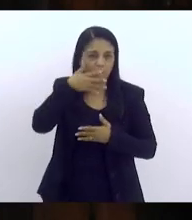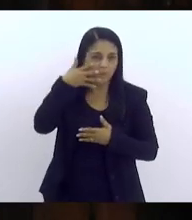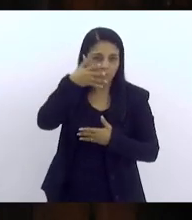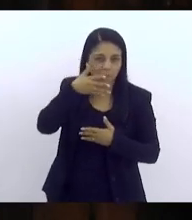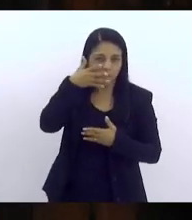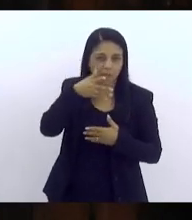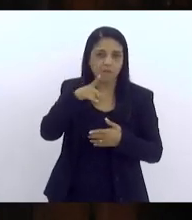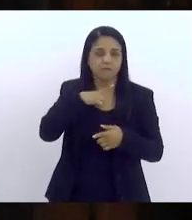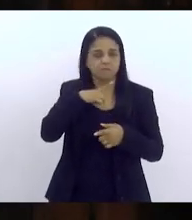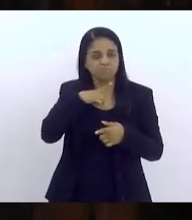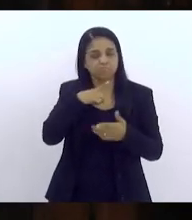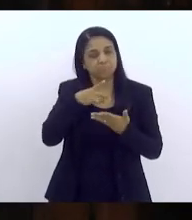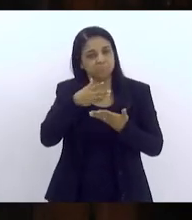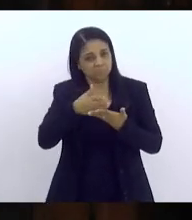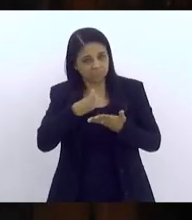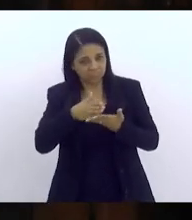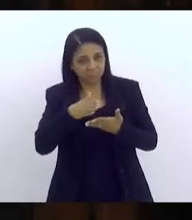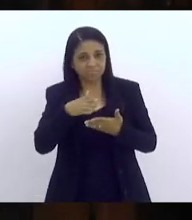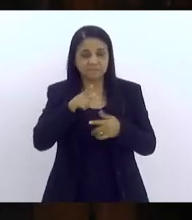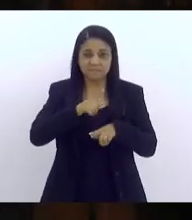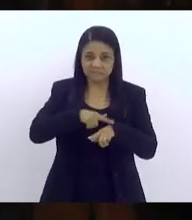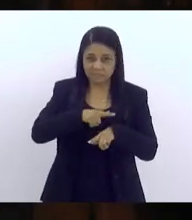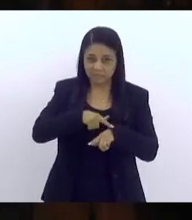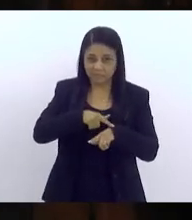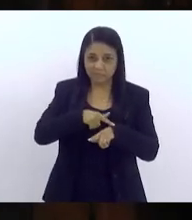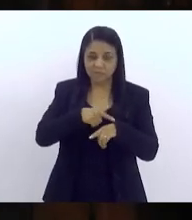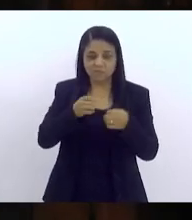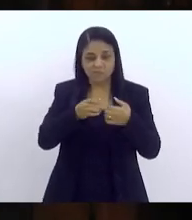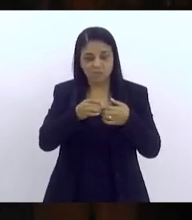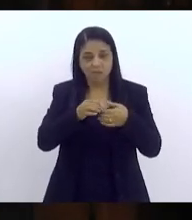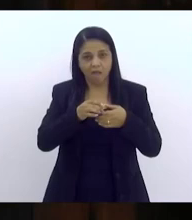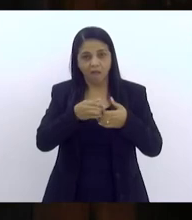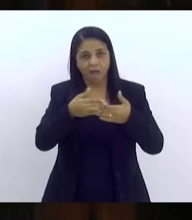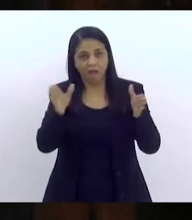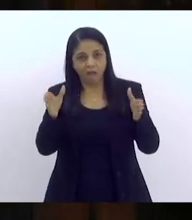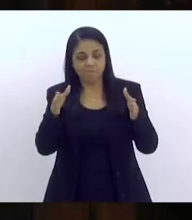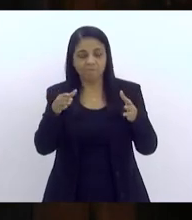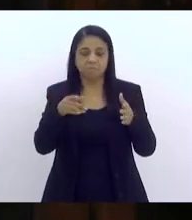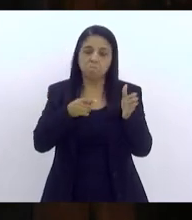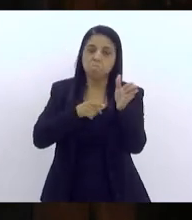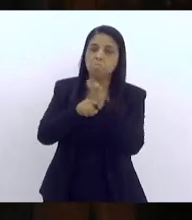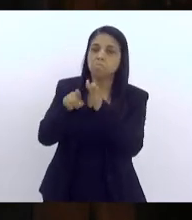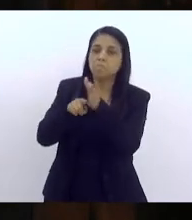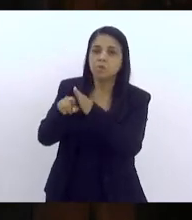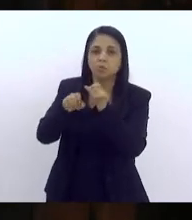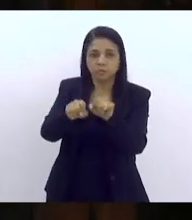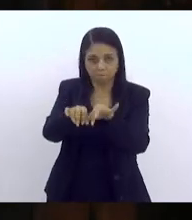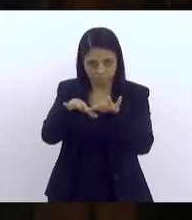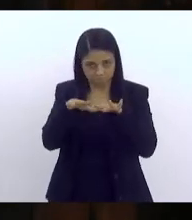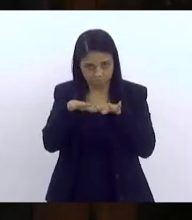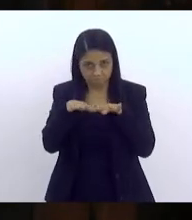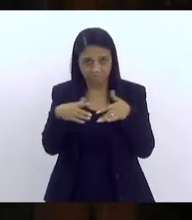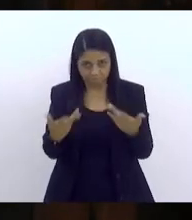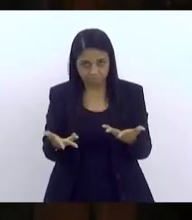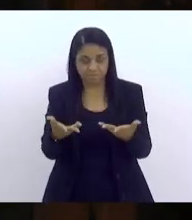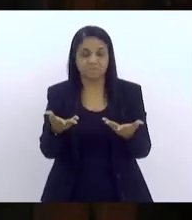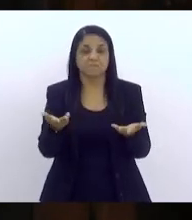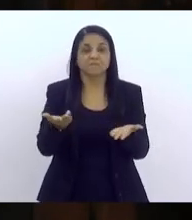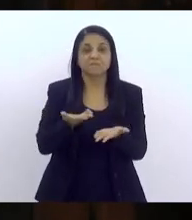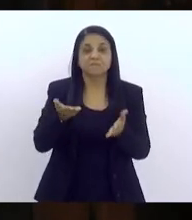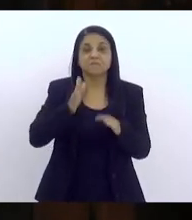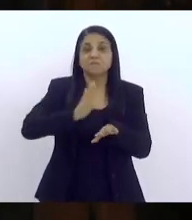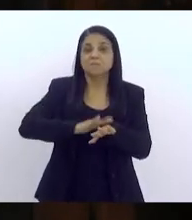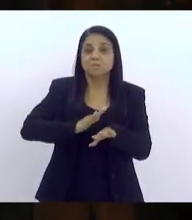sobrando um tempinho, nós vamos abrir para as intervenções do plenário. Ok? Então, nesse